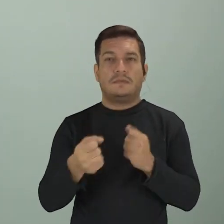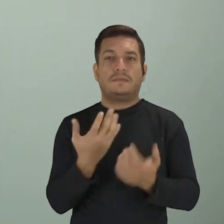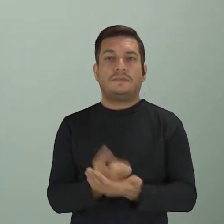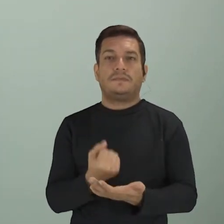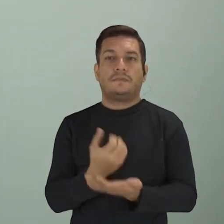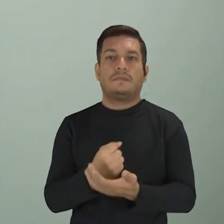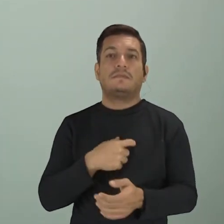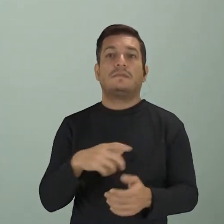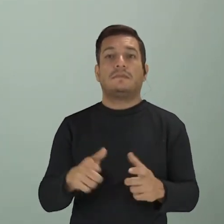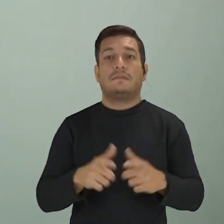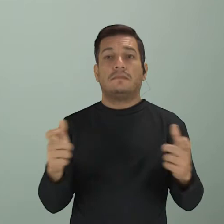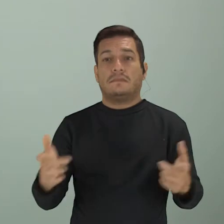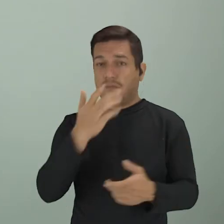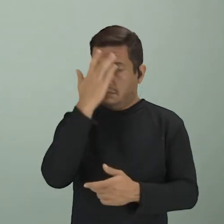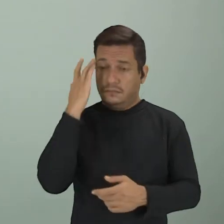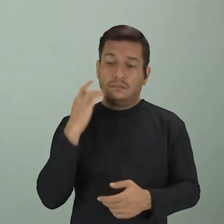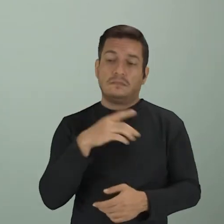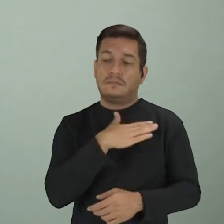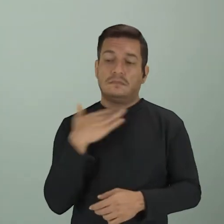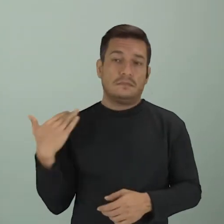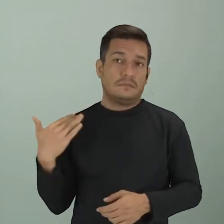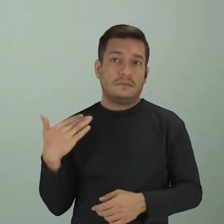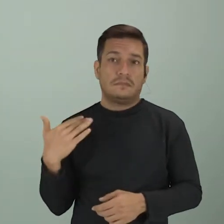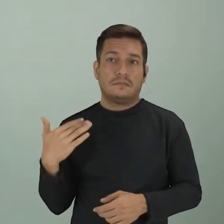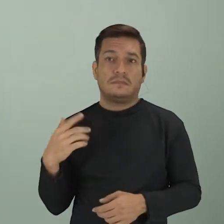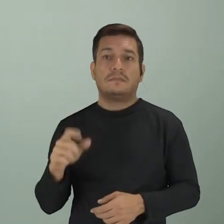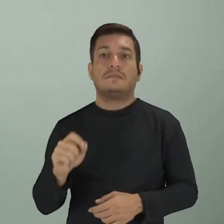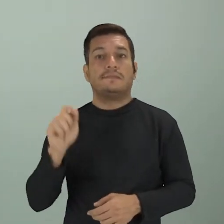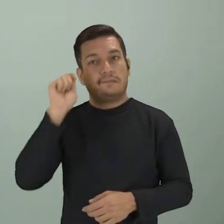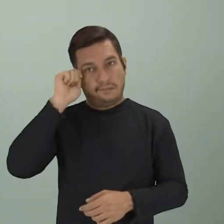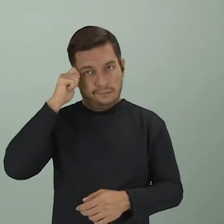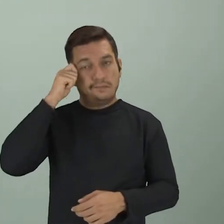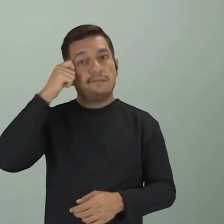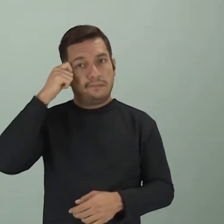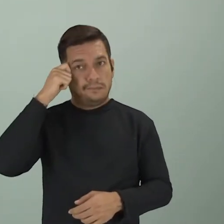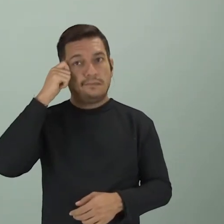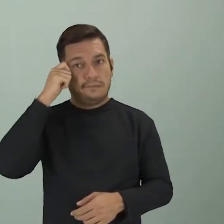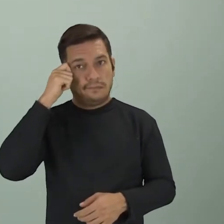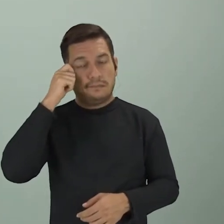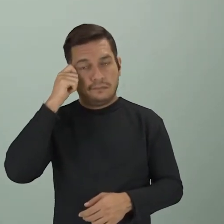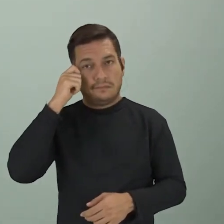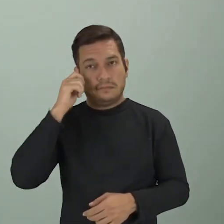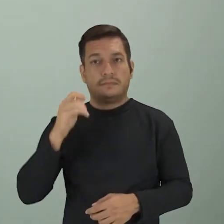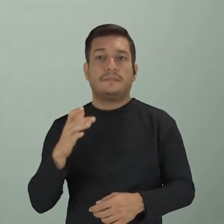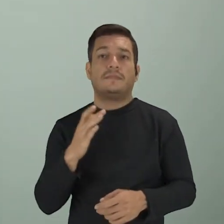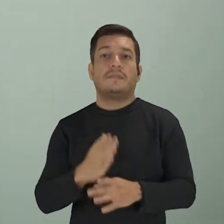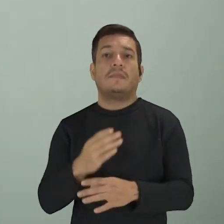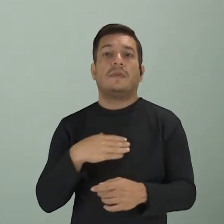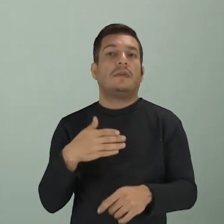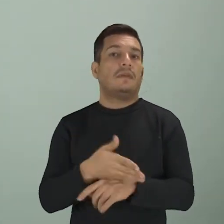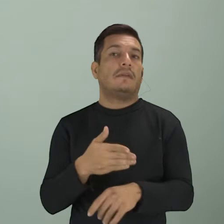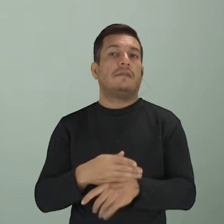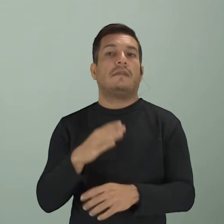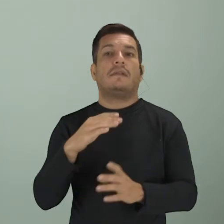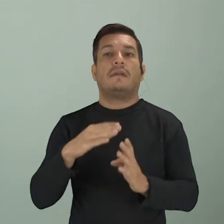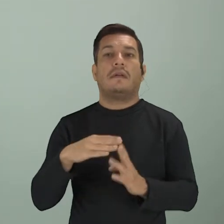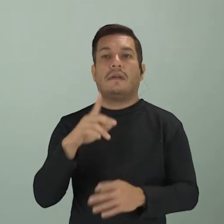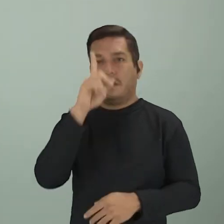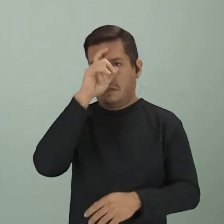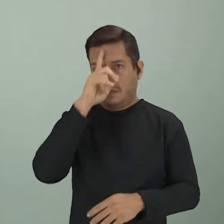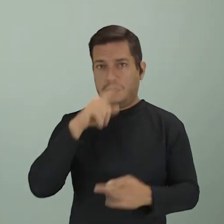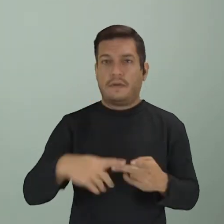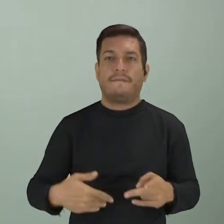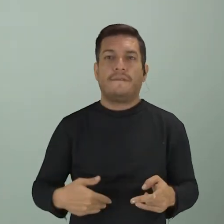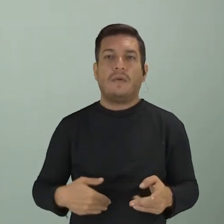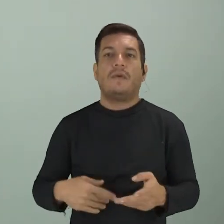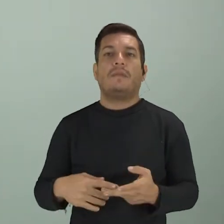né? A gente percebe que a maior parte das pessoas que morreram são negras, né? Por conta aí de não acesso a hospitais, de fome,